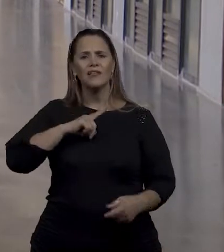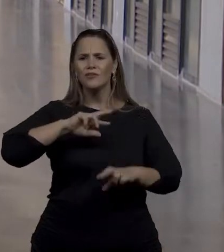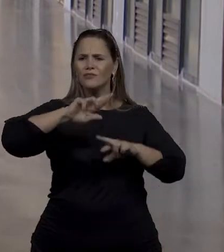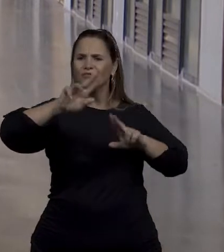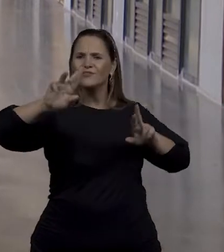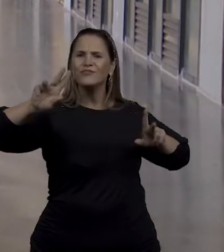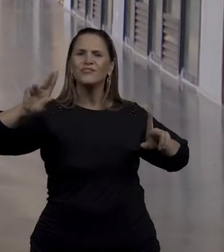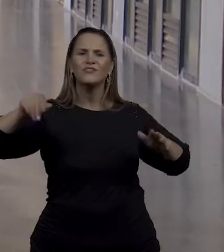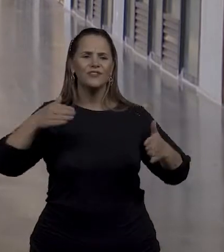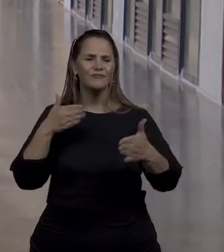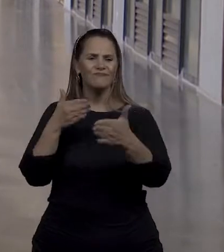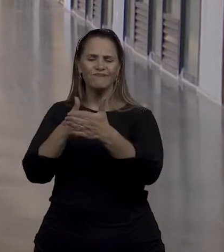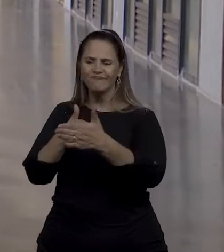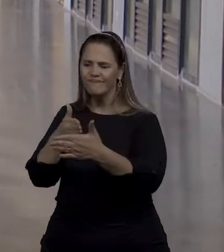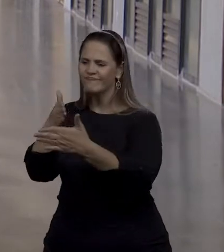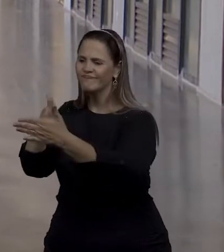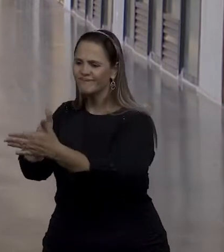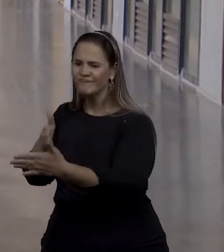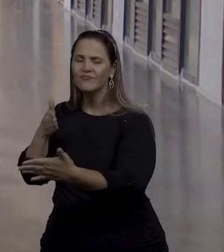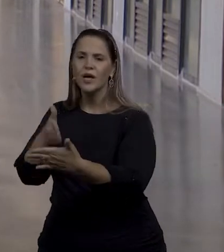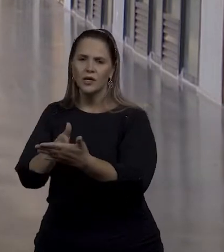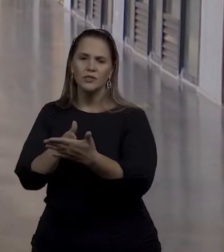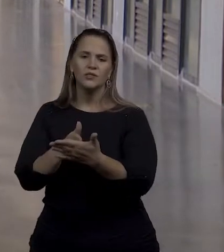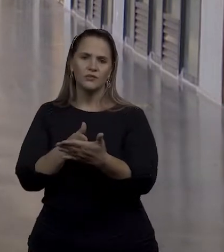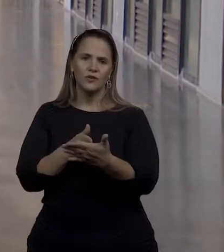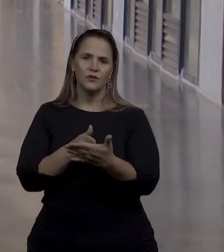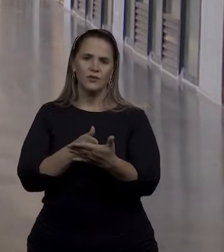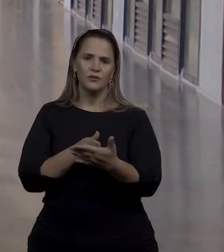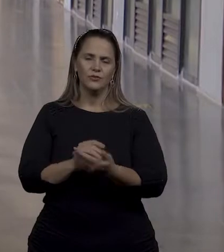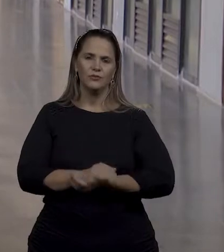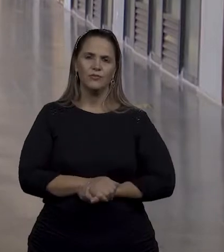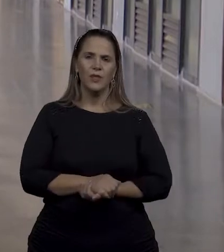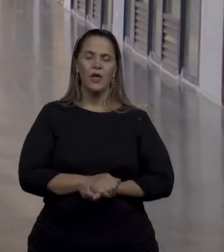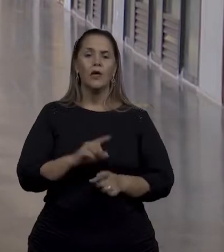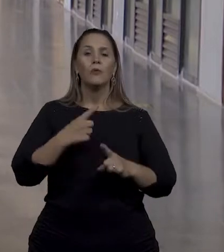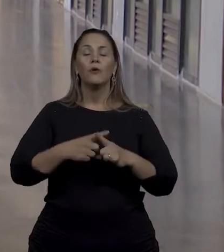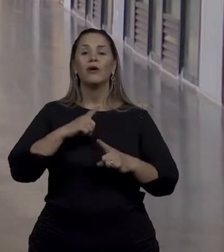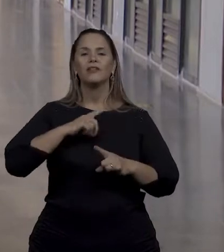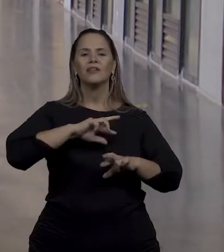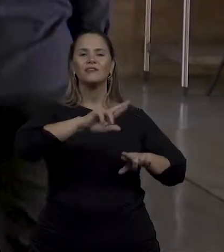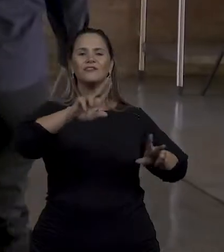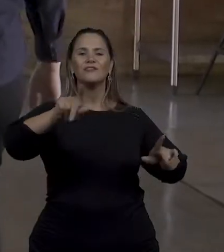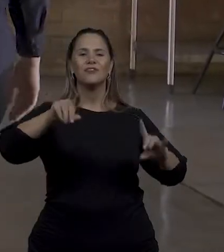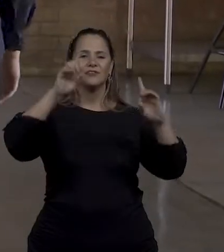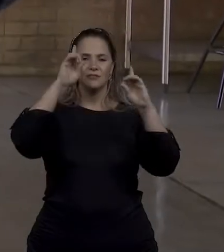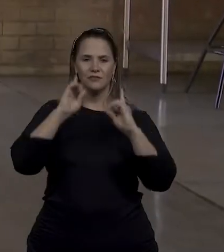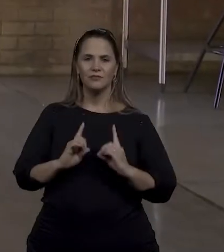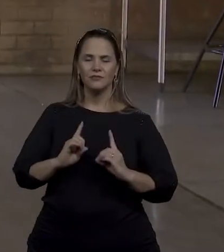formas de barreira e várias acessibilidades contemplando os diferentes tipos de deficiência.